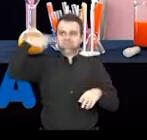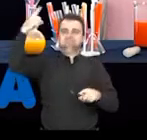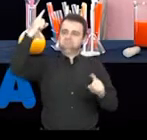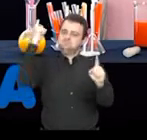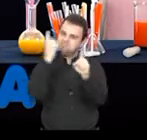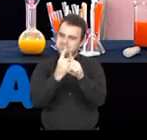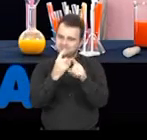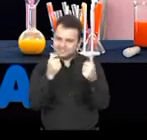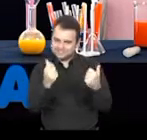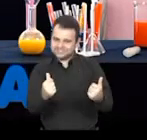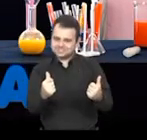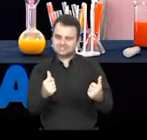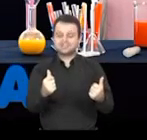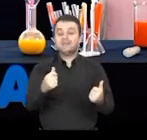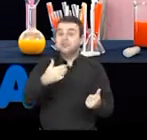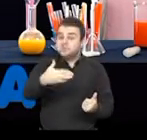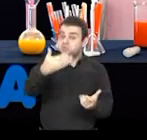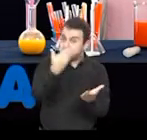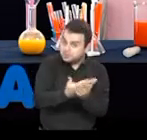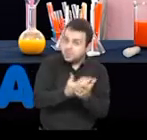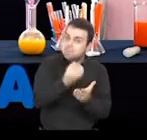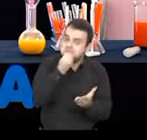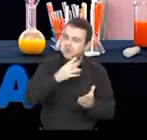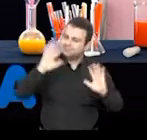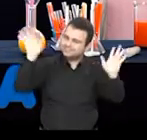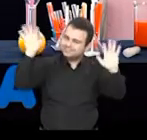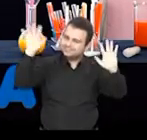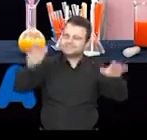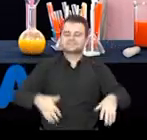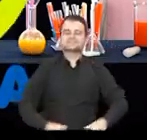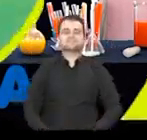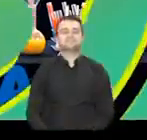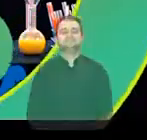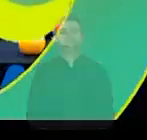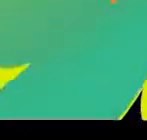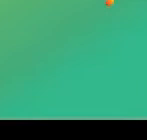Nos encontraremos outras vezes. Bons estudos. Tchau, tchau!